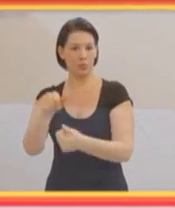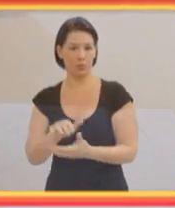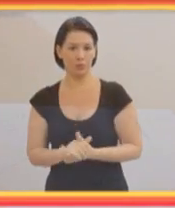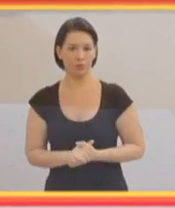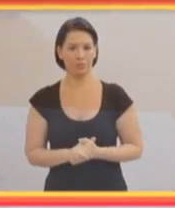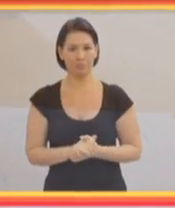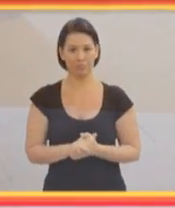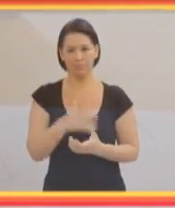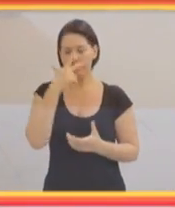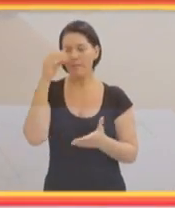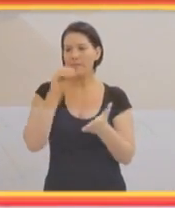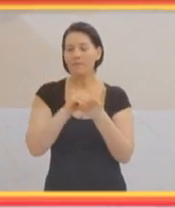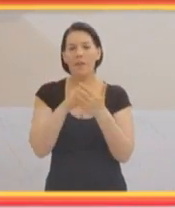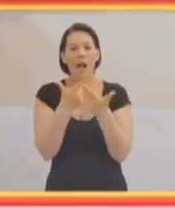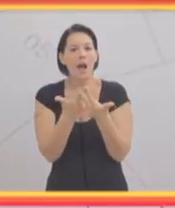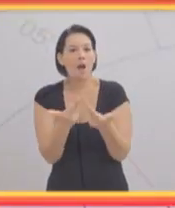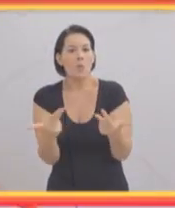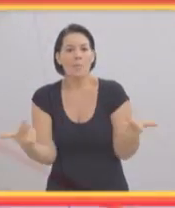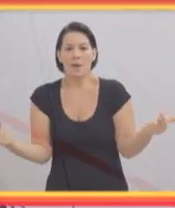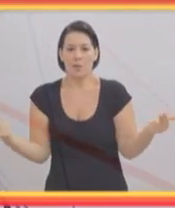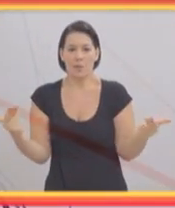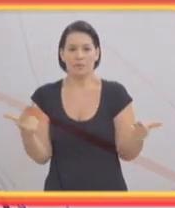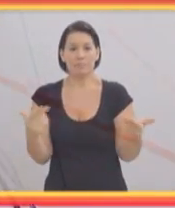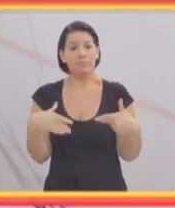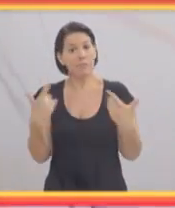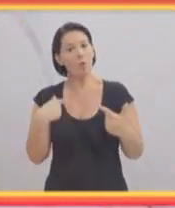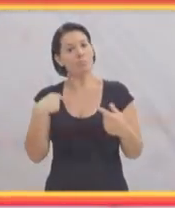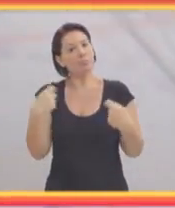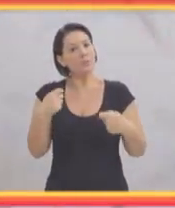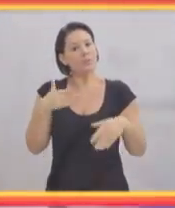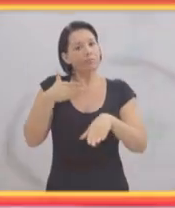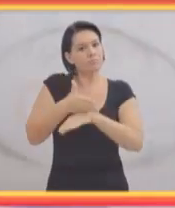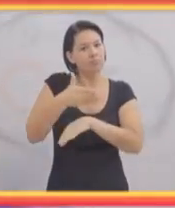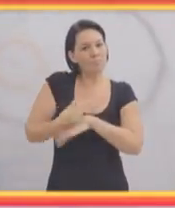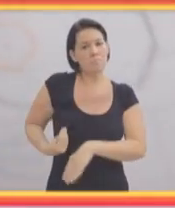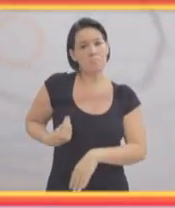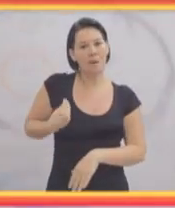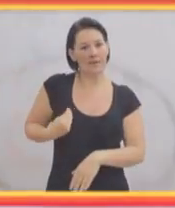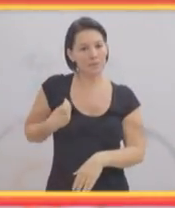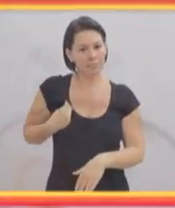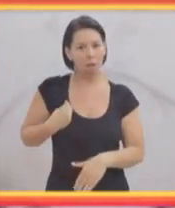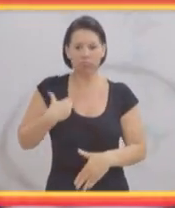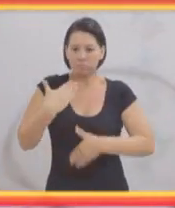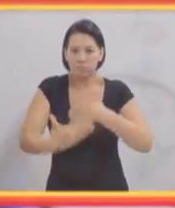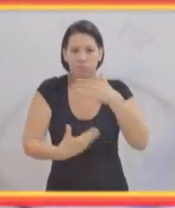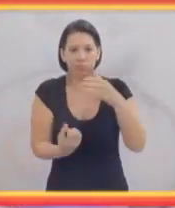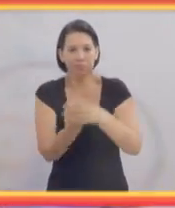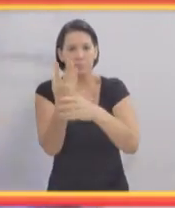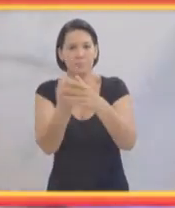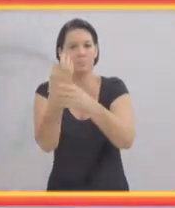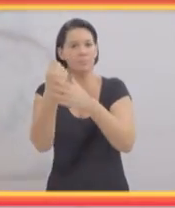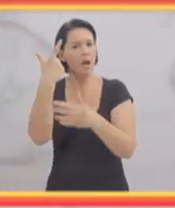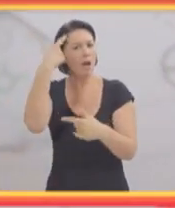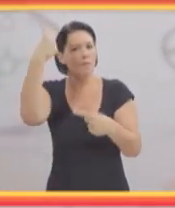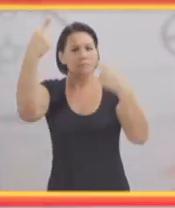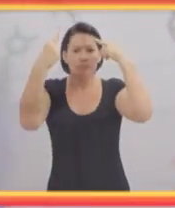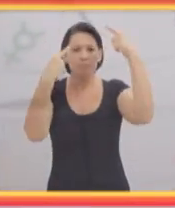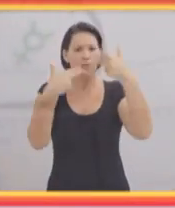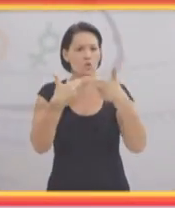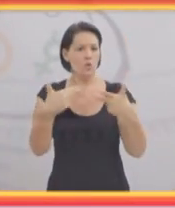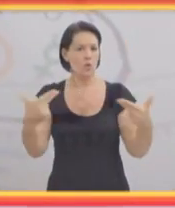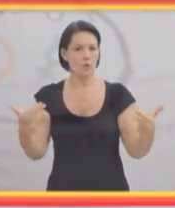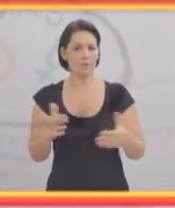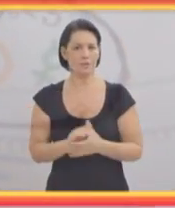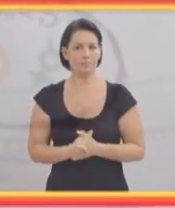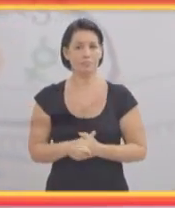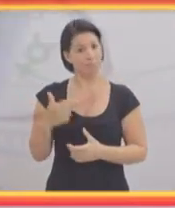trabalhando, eu não me sinto inserida no mundo. É como se eu estivesse faltando alguma coisa. Então eu tenho que estar participando, eu tenho